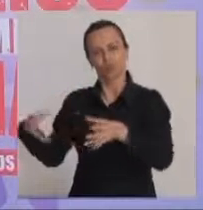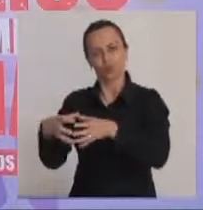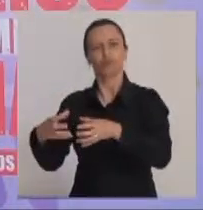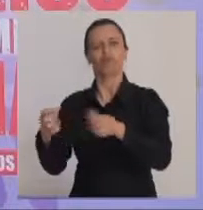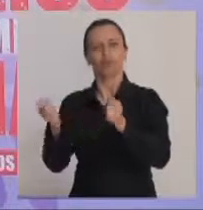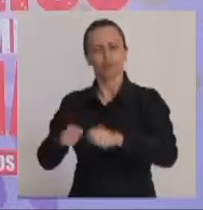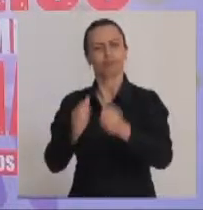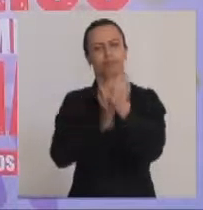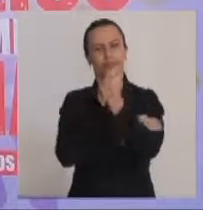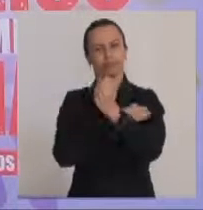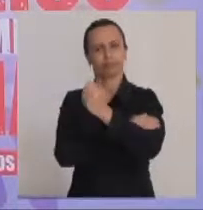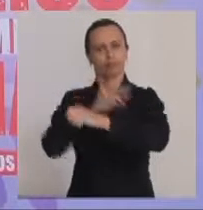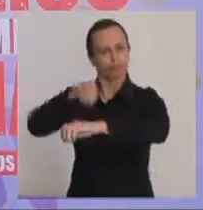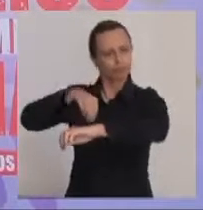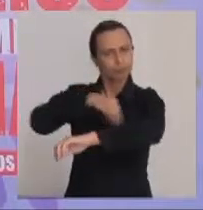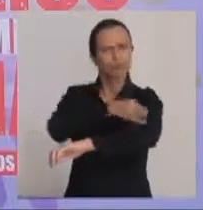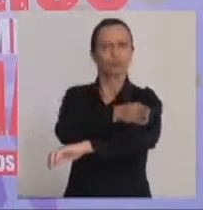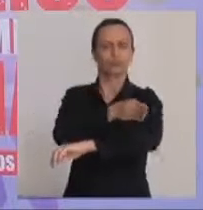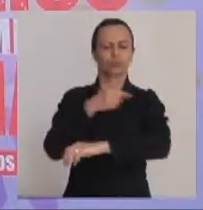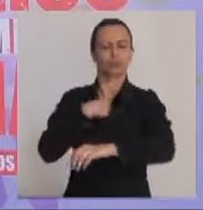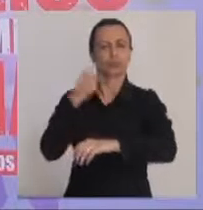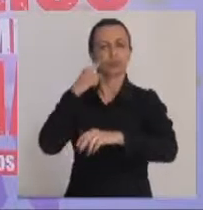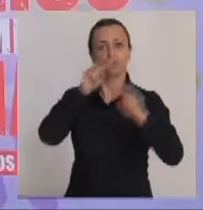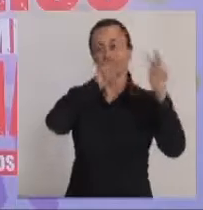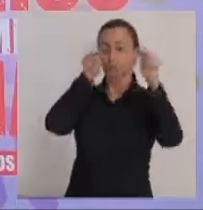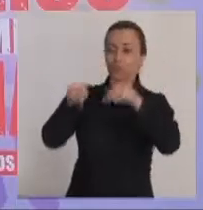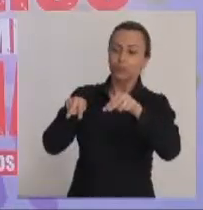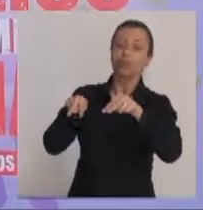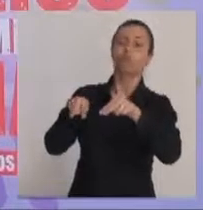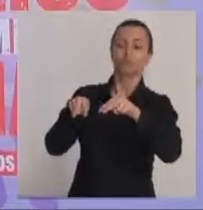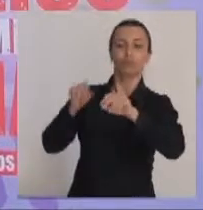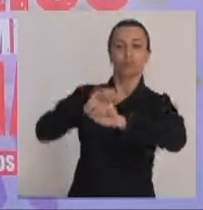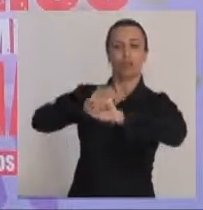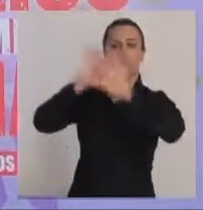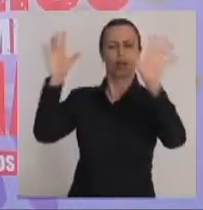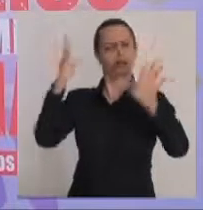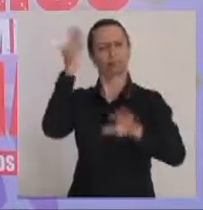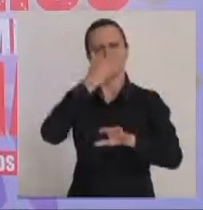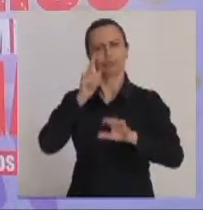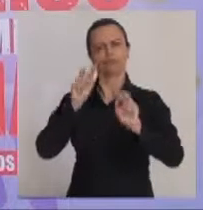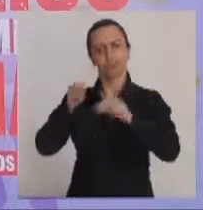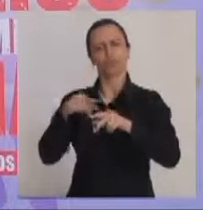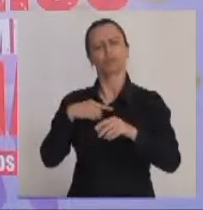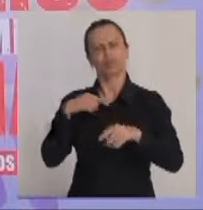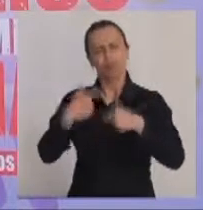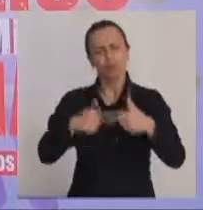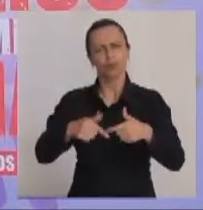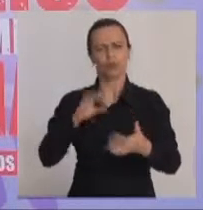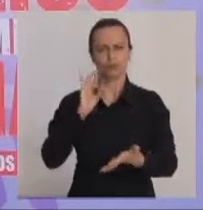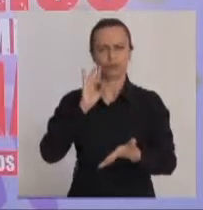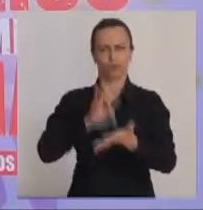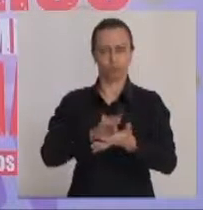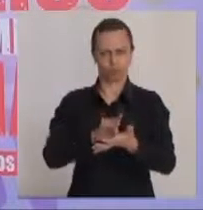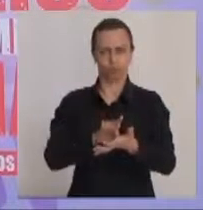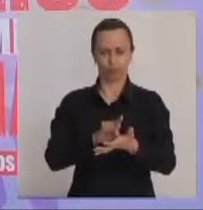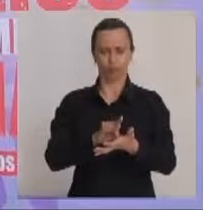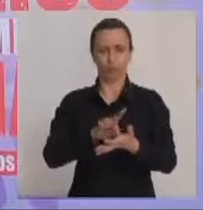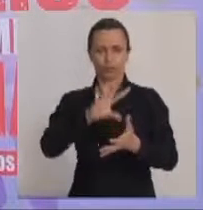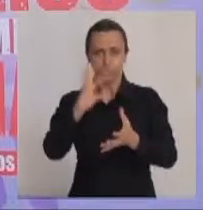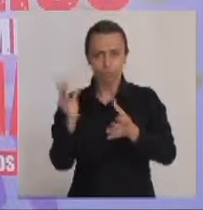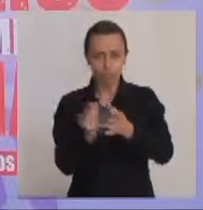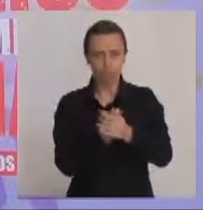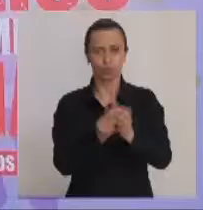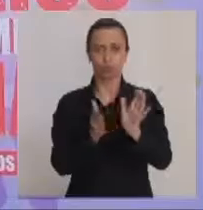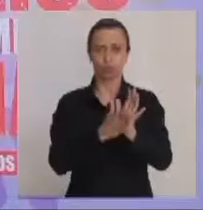cada vez mais, ter uma visibilidade e que a gente possa construir algo, de fato, e ser